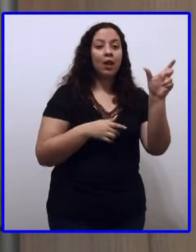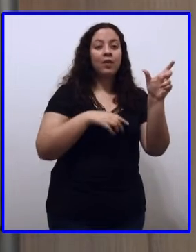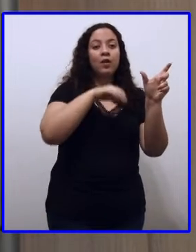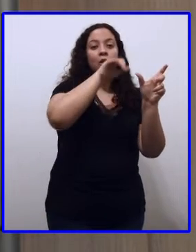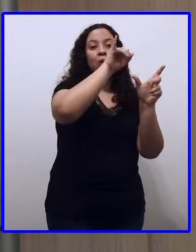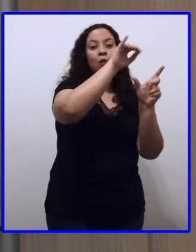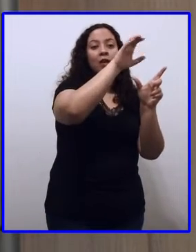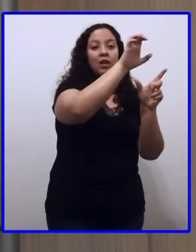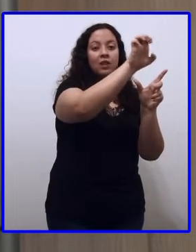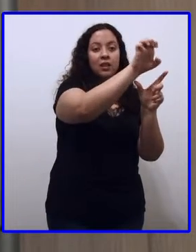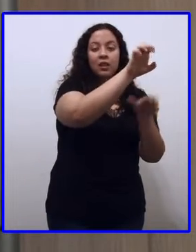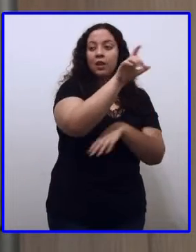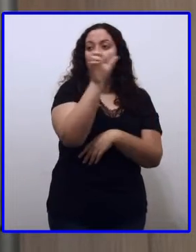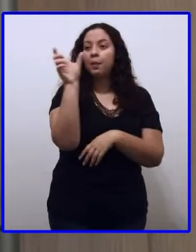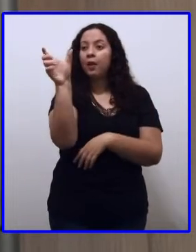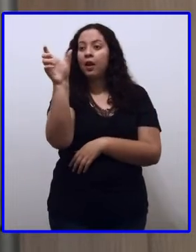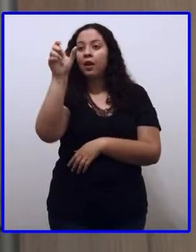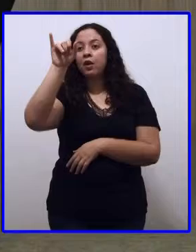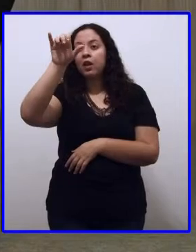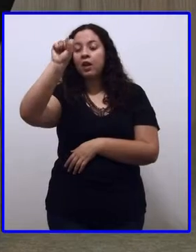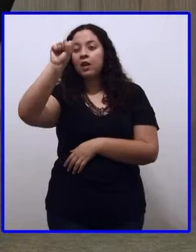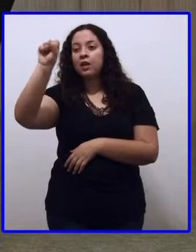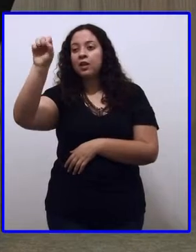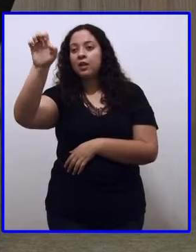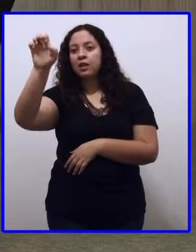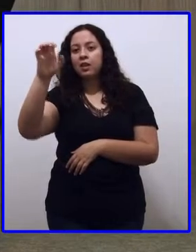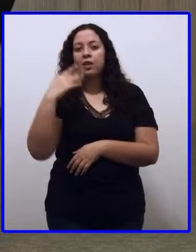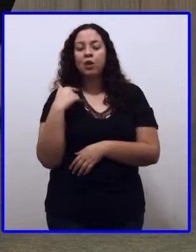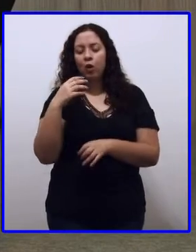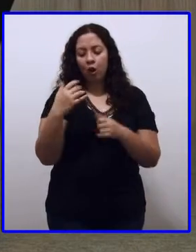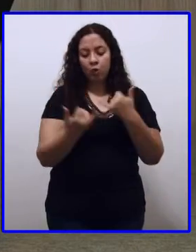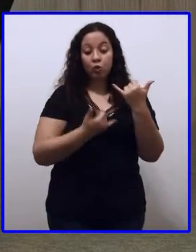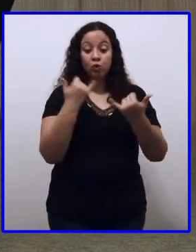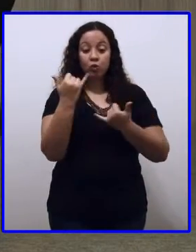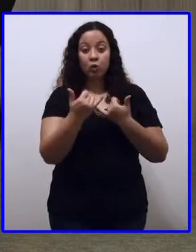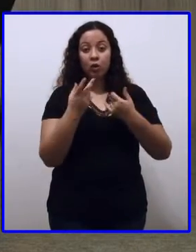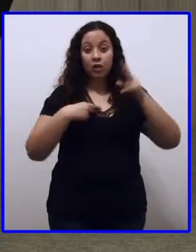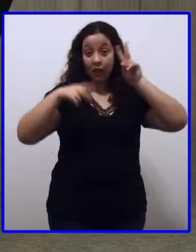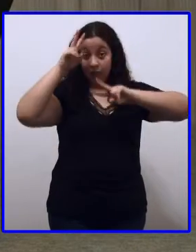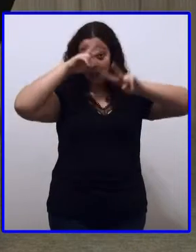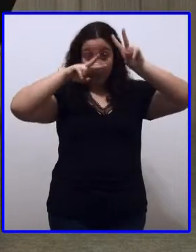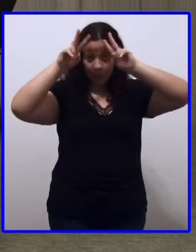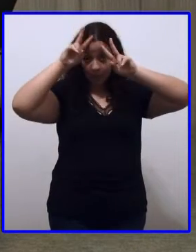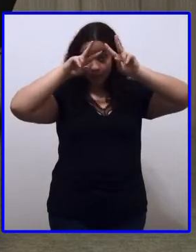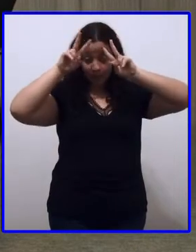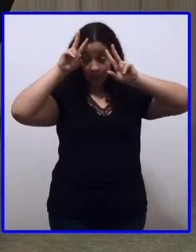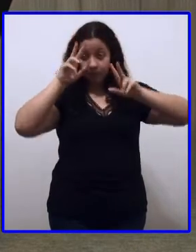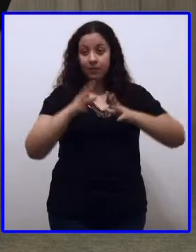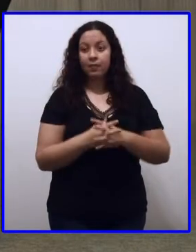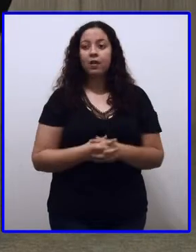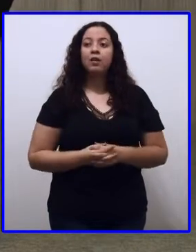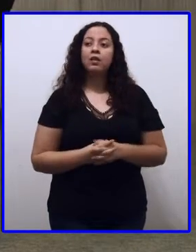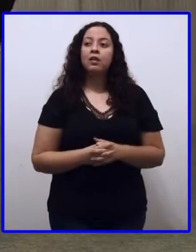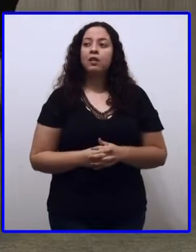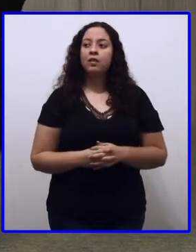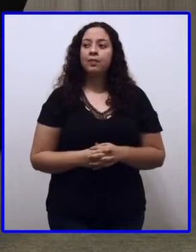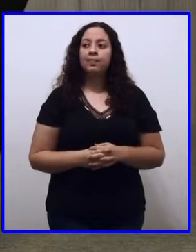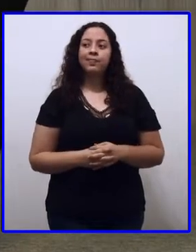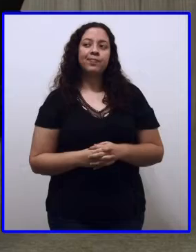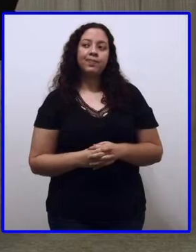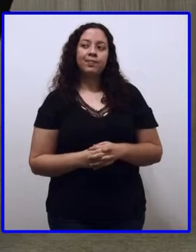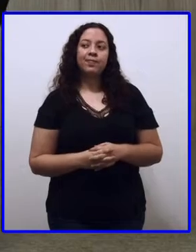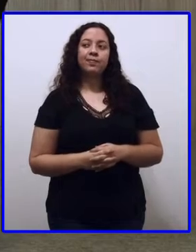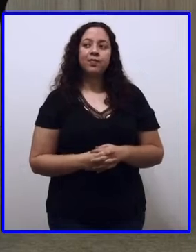com os dois S. É um jogo de memória. Sabia, Camila? Eu sou muito boa no jogo de memória, viu? Então, vou perder.